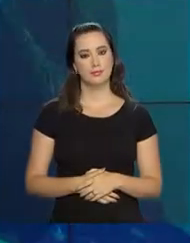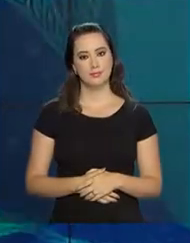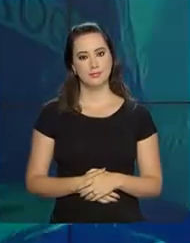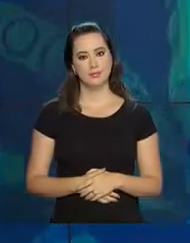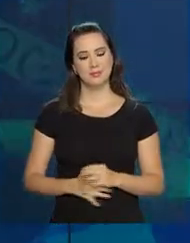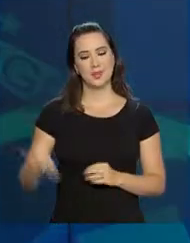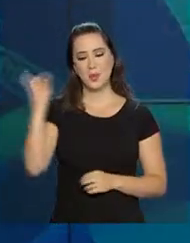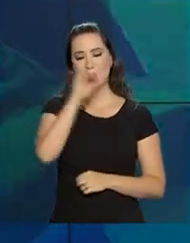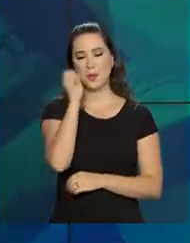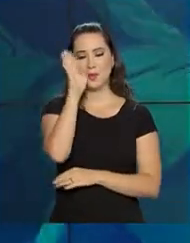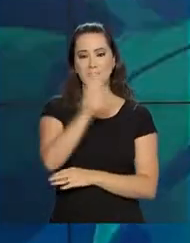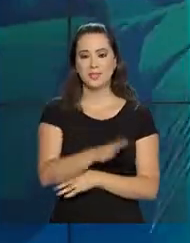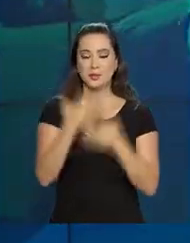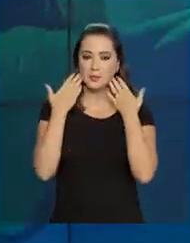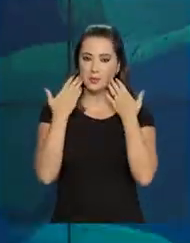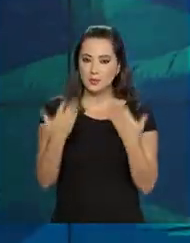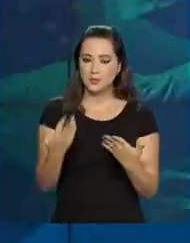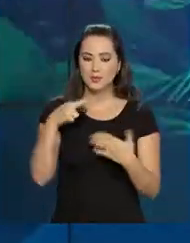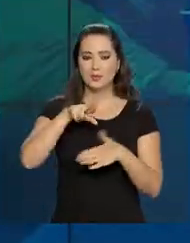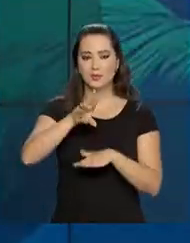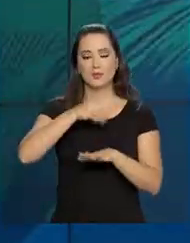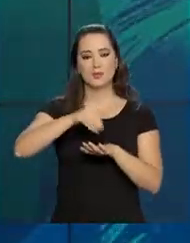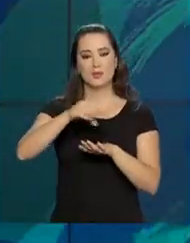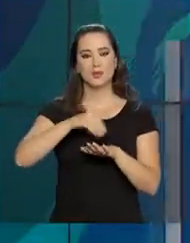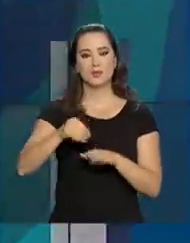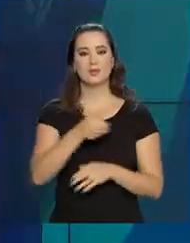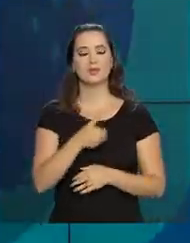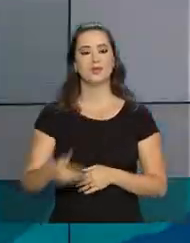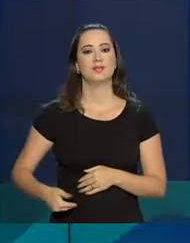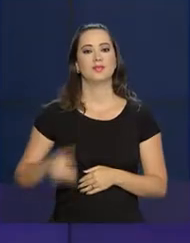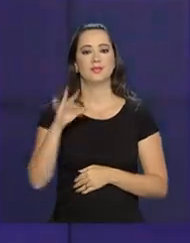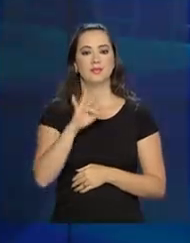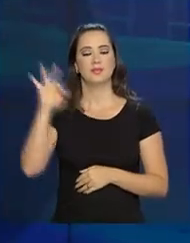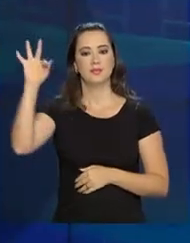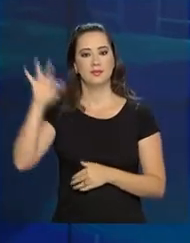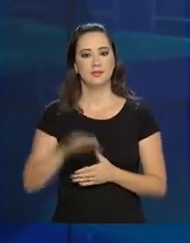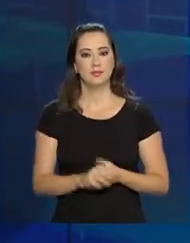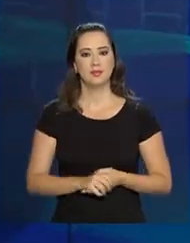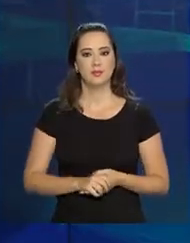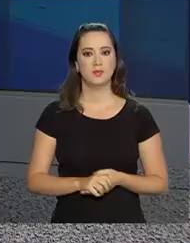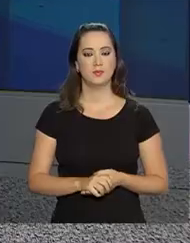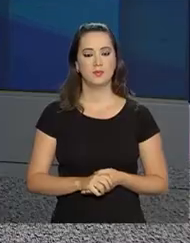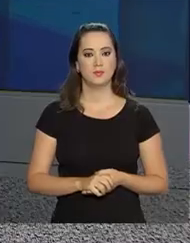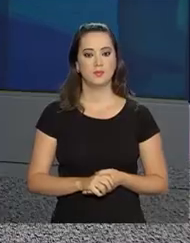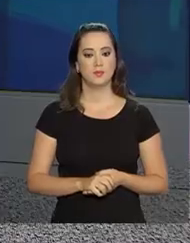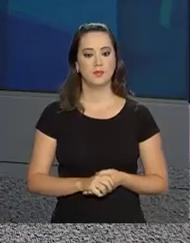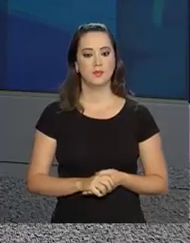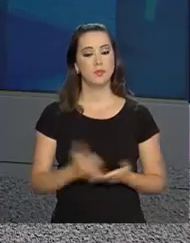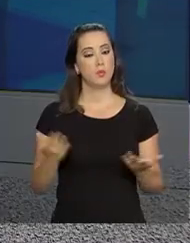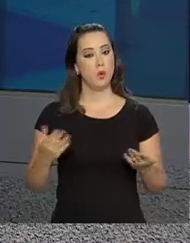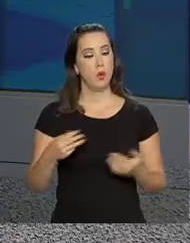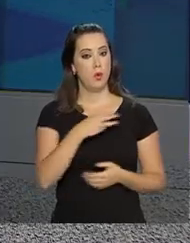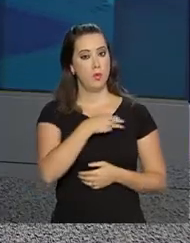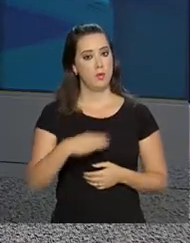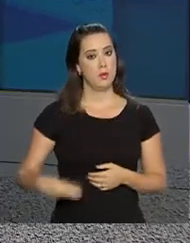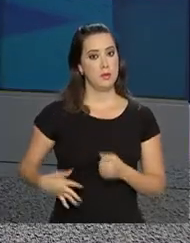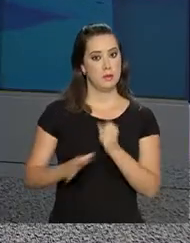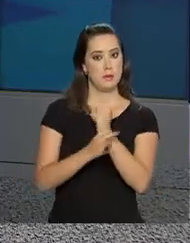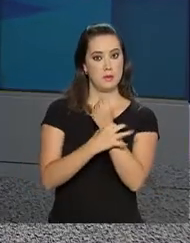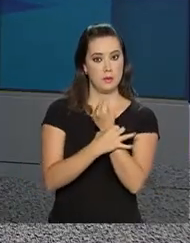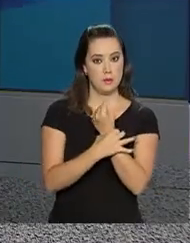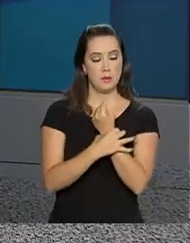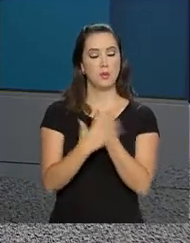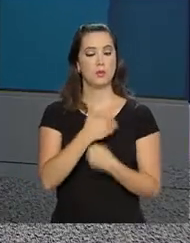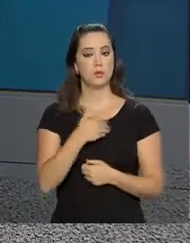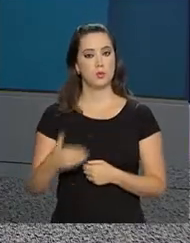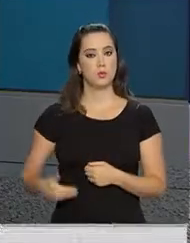Olá, boa tarde no ar o repórter NBR com as notícias do governo federal. O ministro da segurança pública